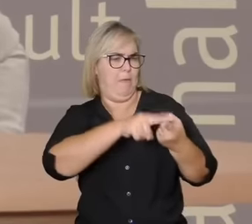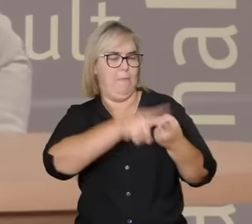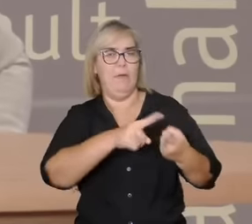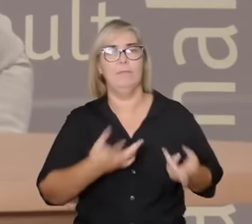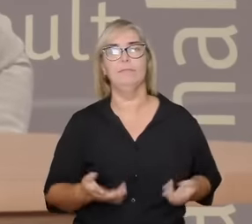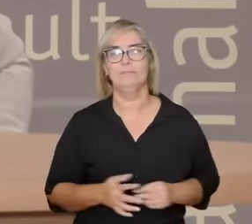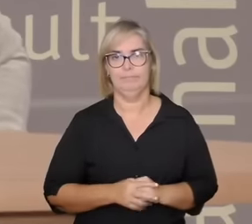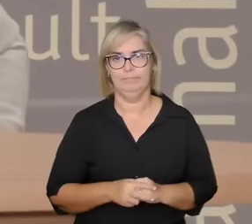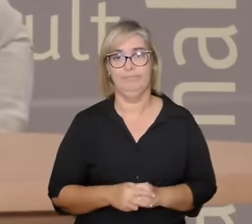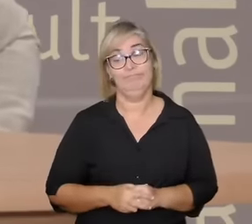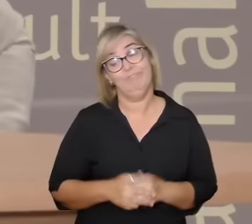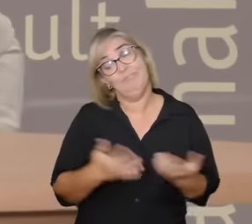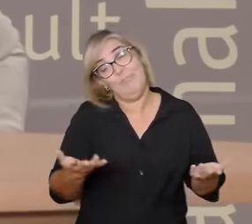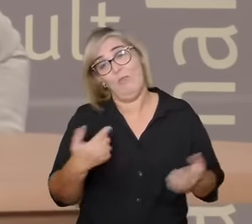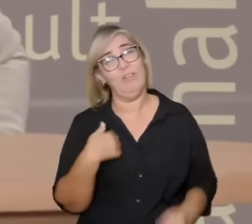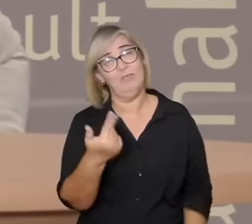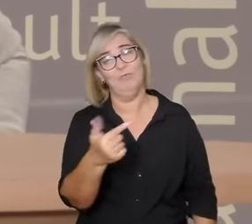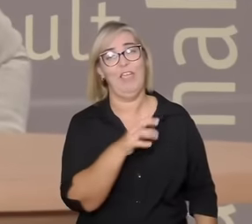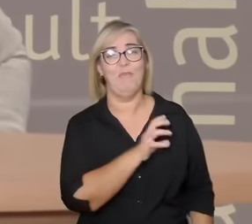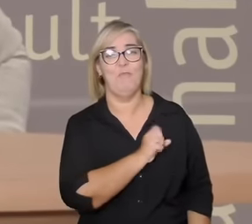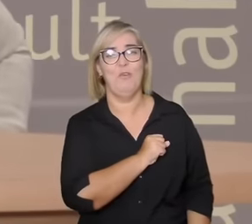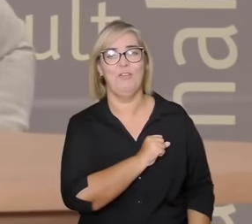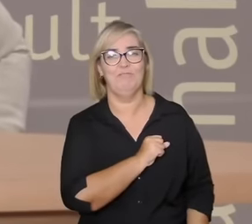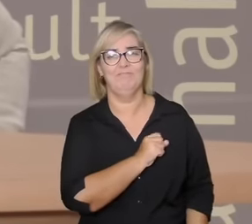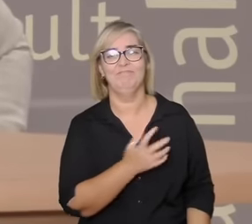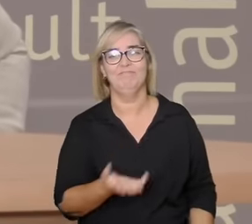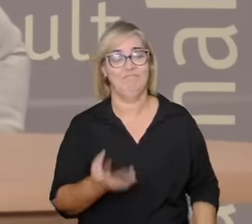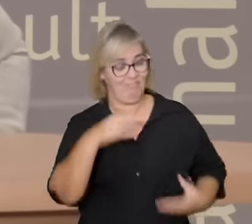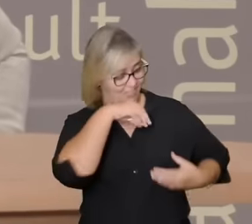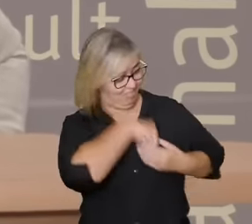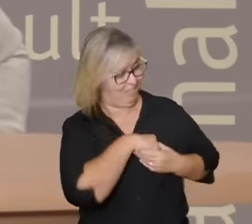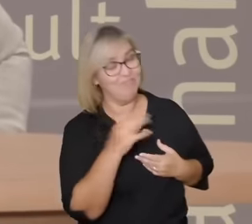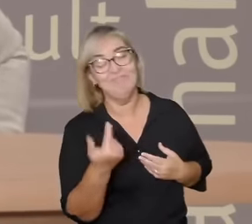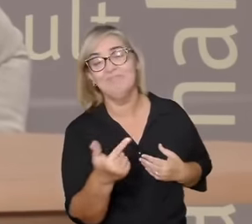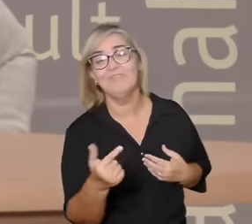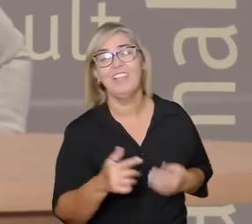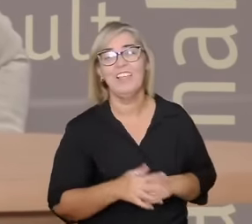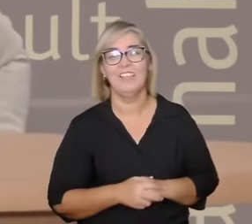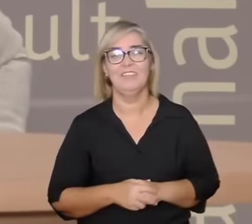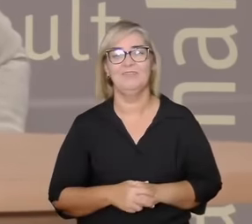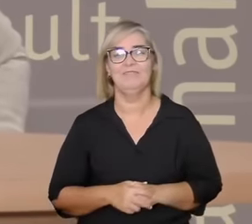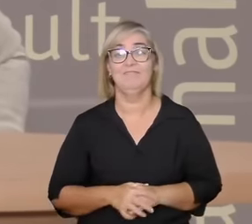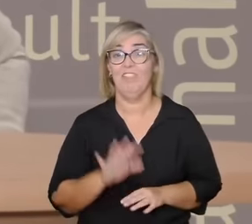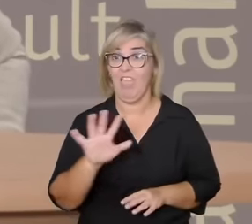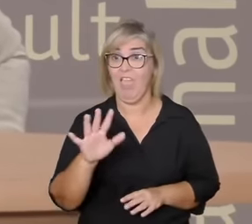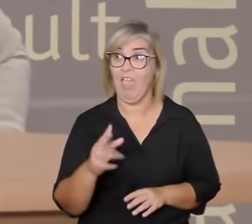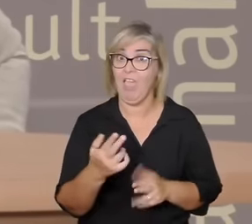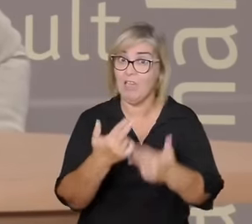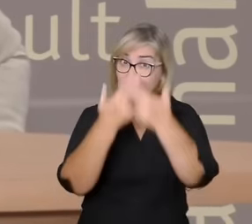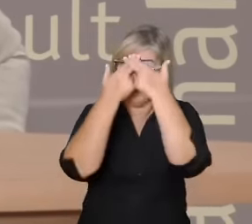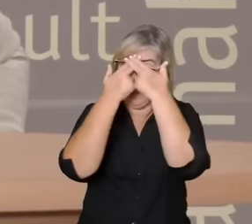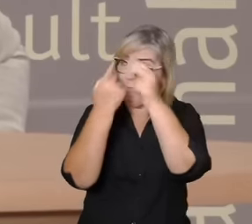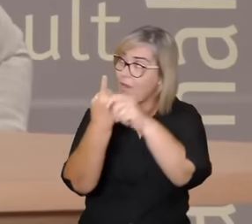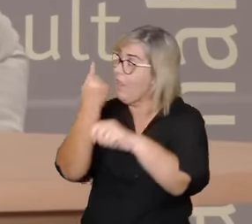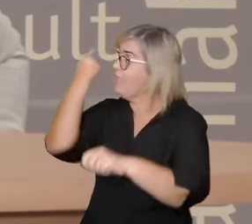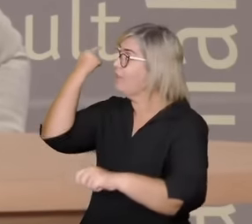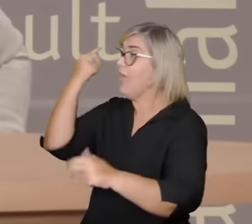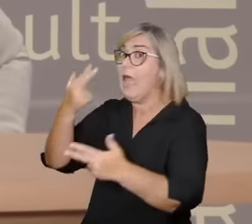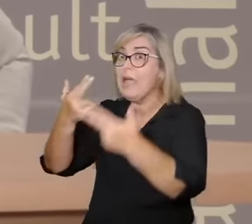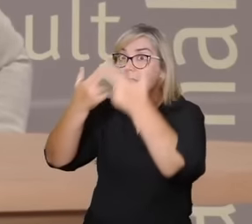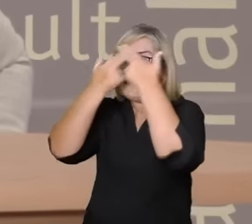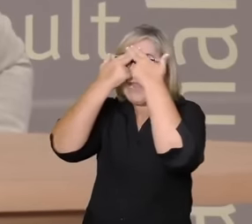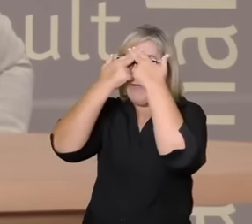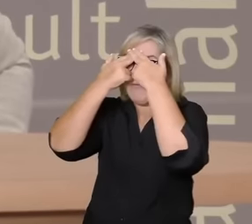tão presente isso é uma socialização tem um letramento afetivo então o letramento